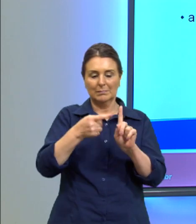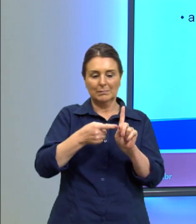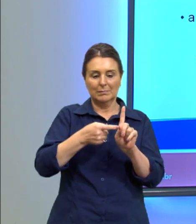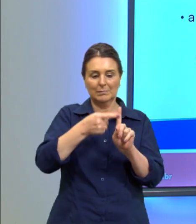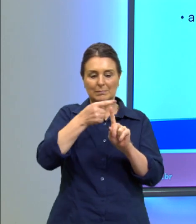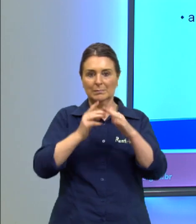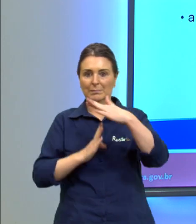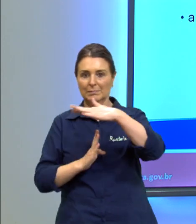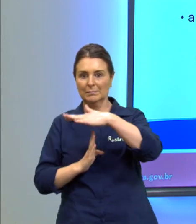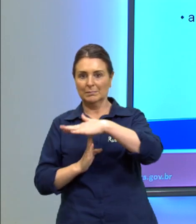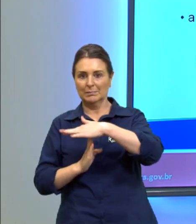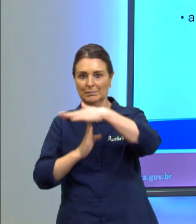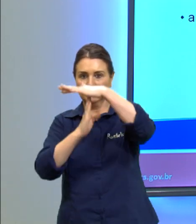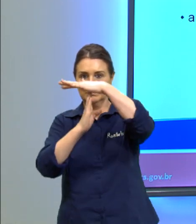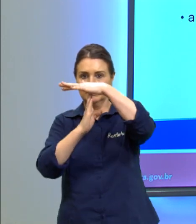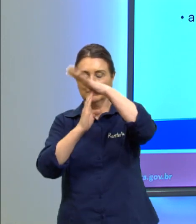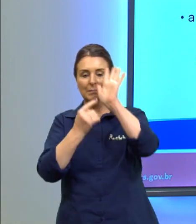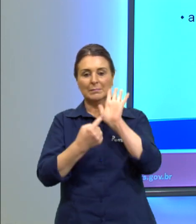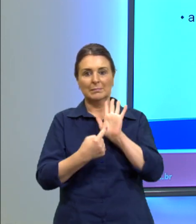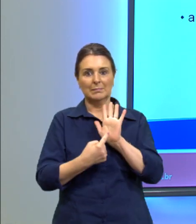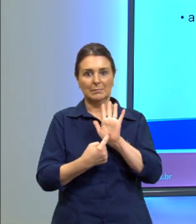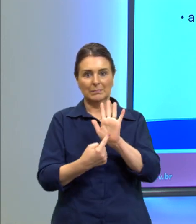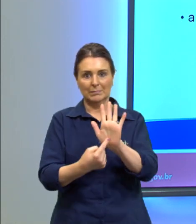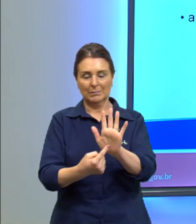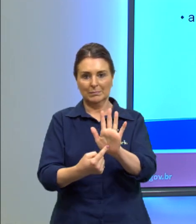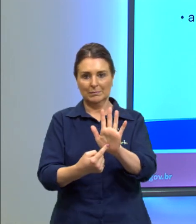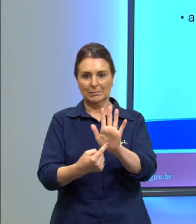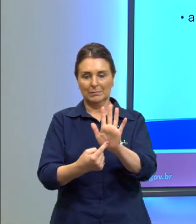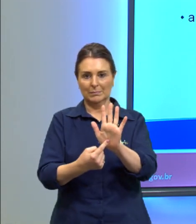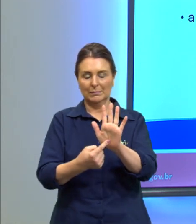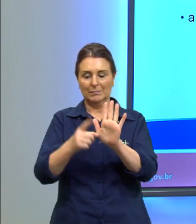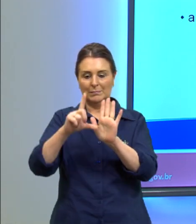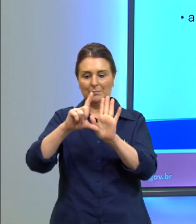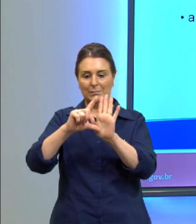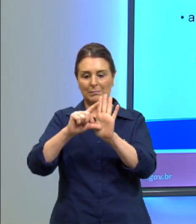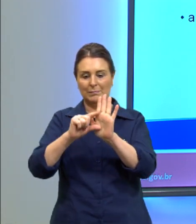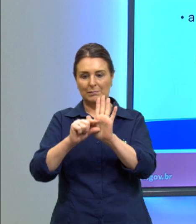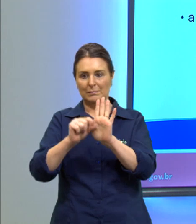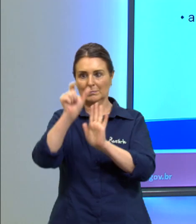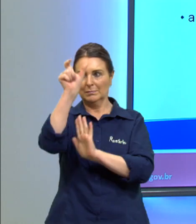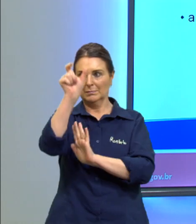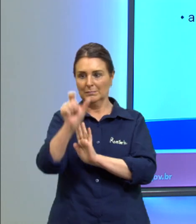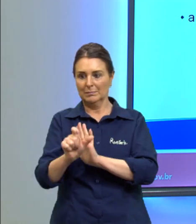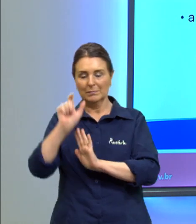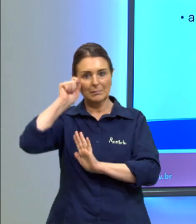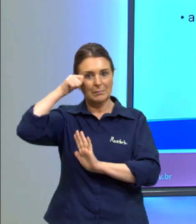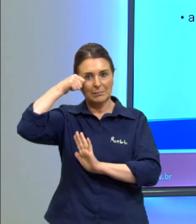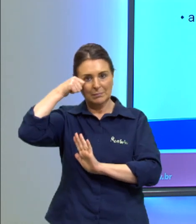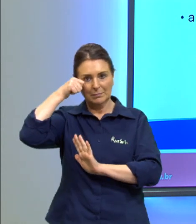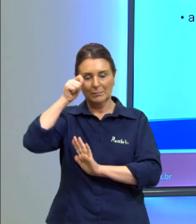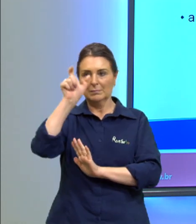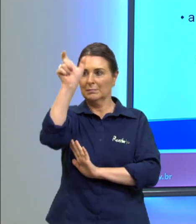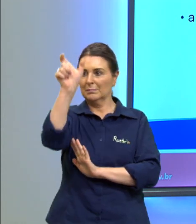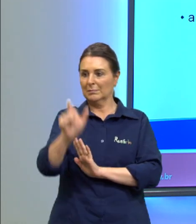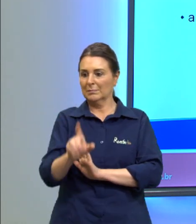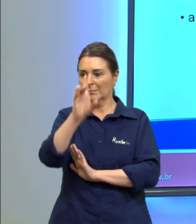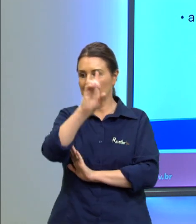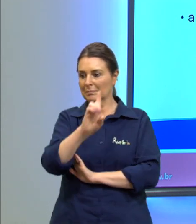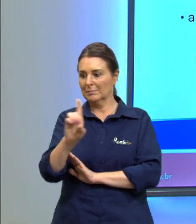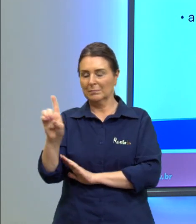máxima é indicada pelo nível inferior do filete preto na coluna da direita